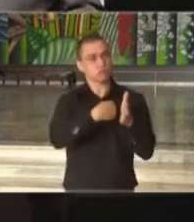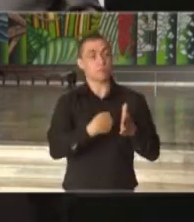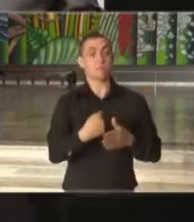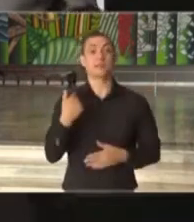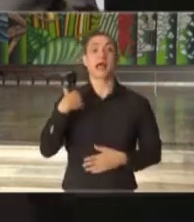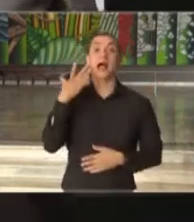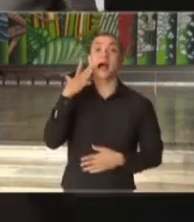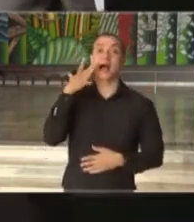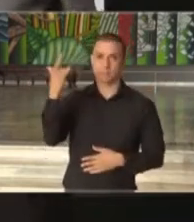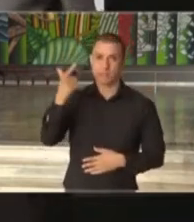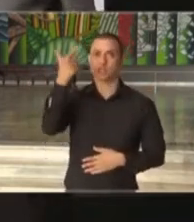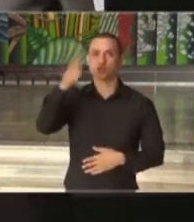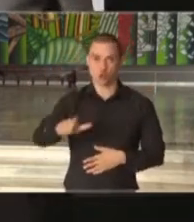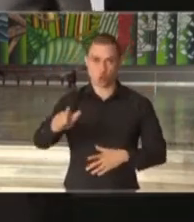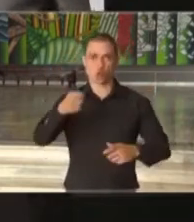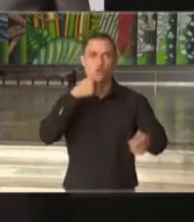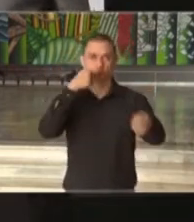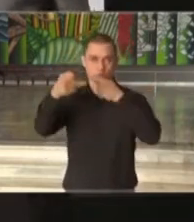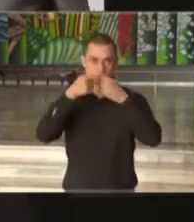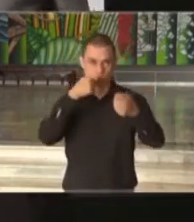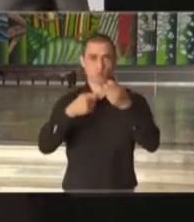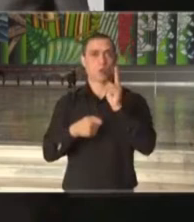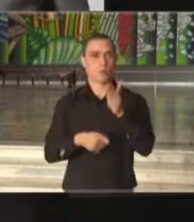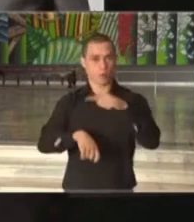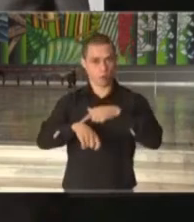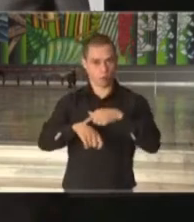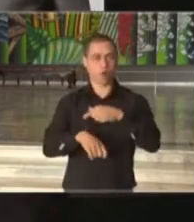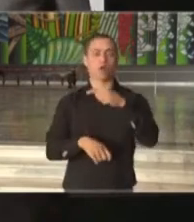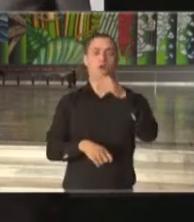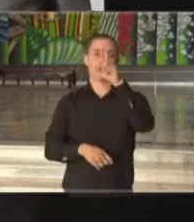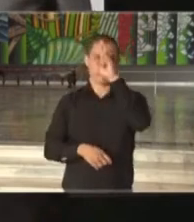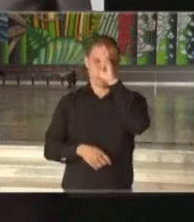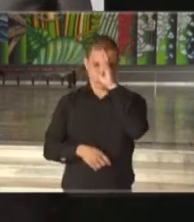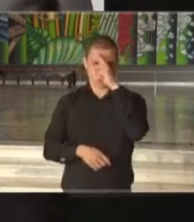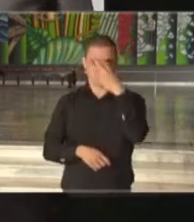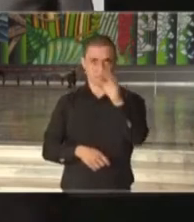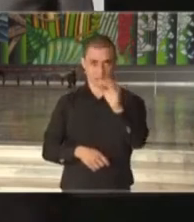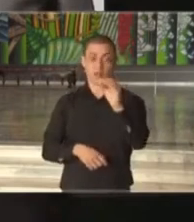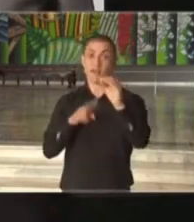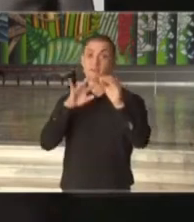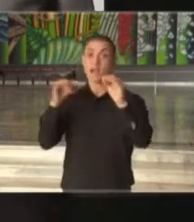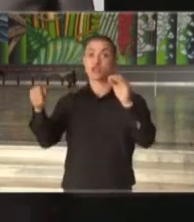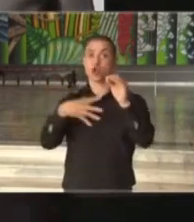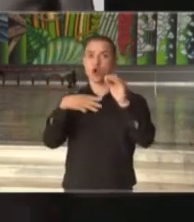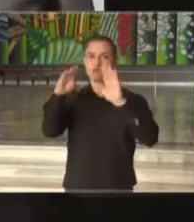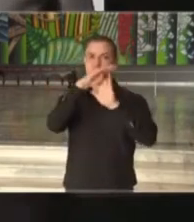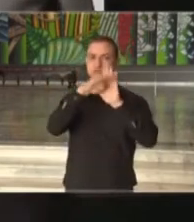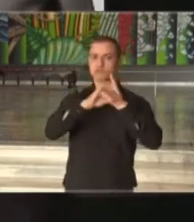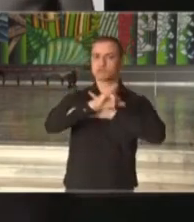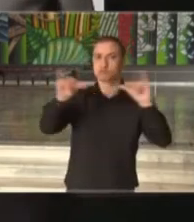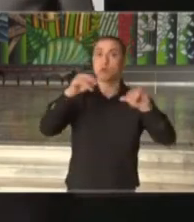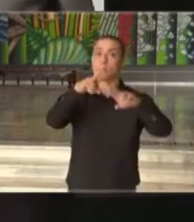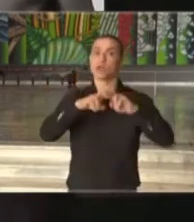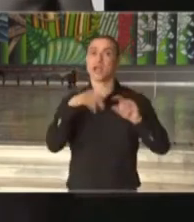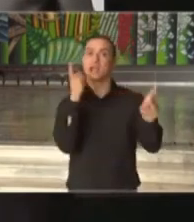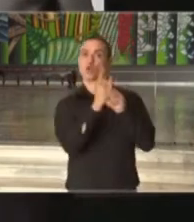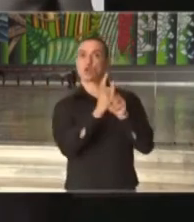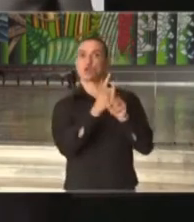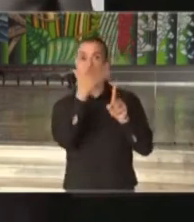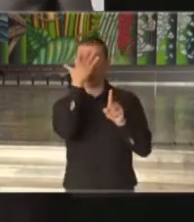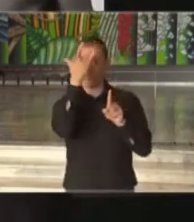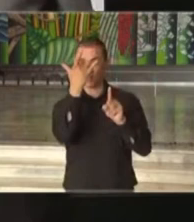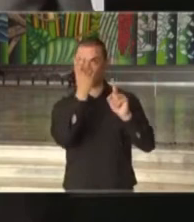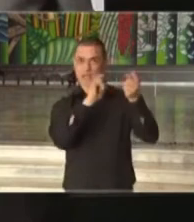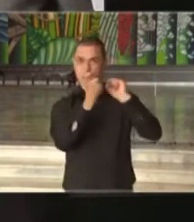amanhã voltaremos a ter uma nova coletiva, seguramente com anúncios novos, frutos deste encontro que teremos